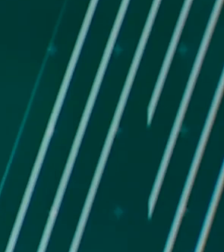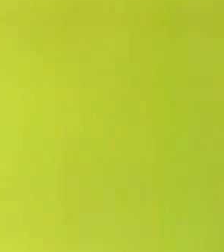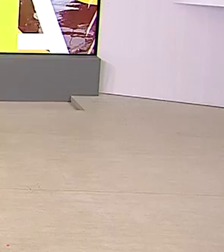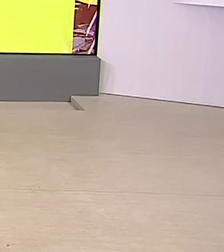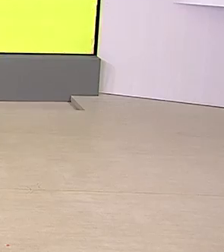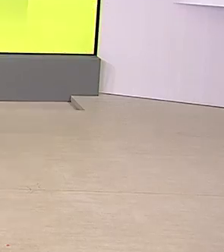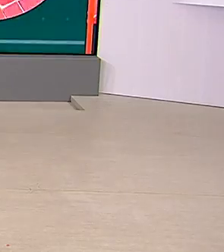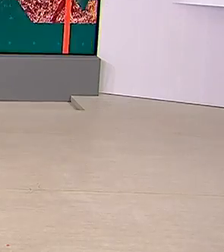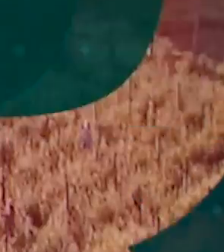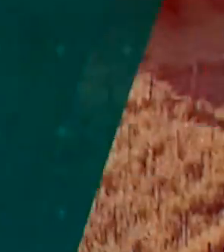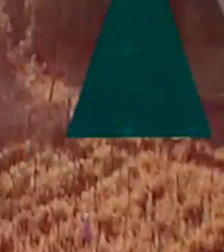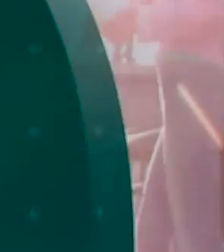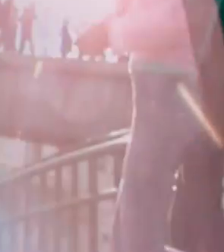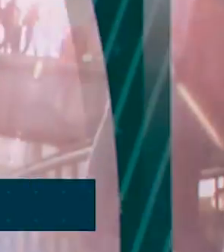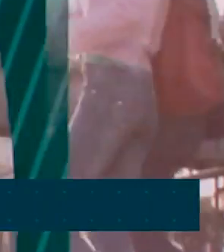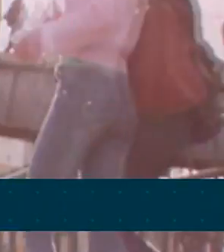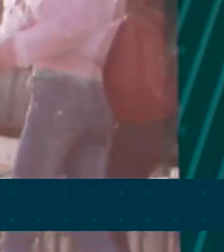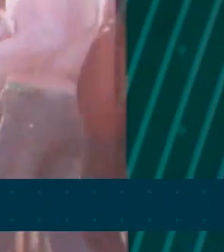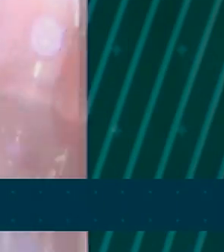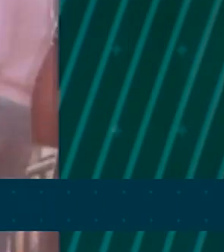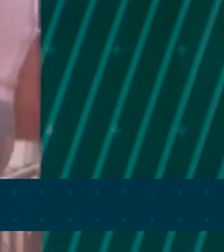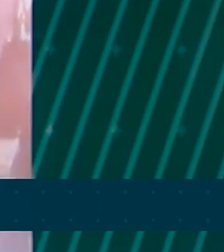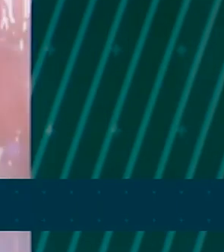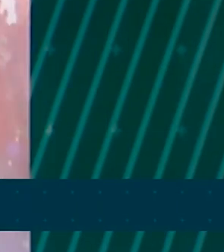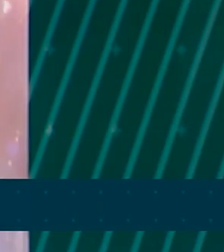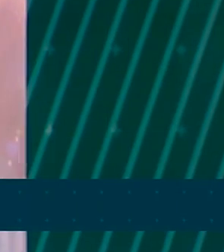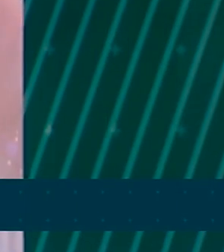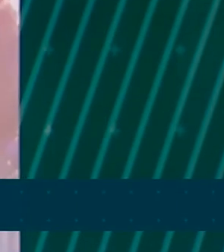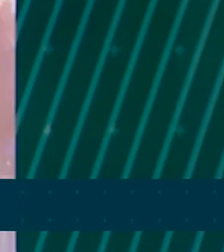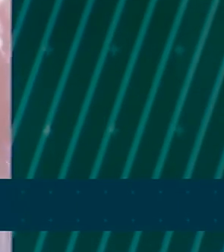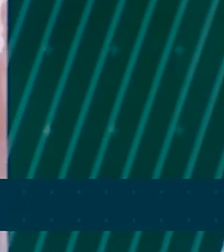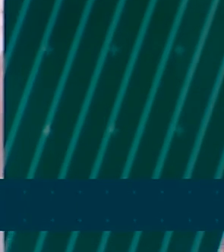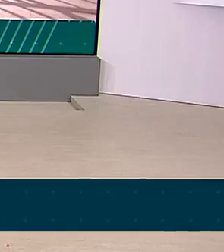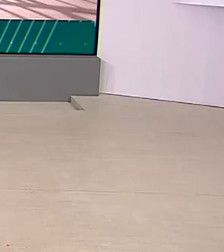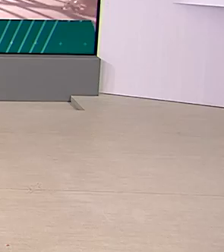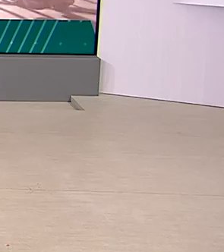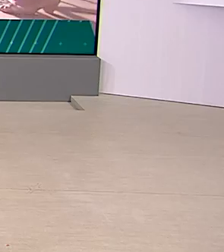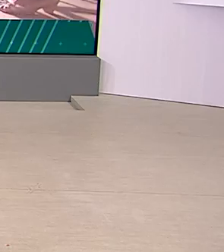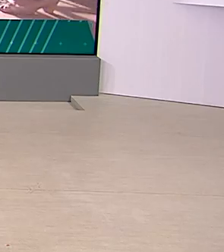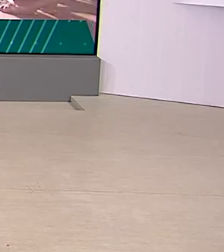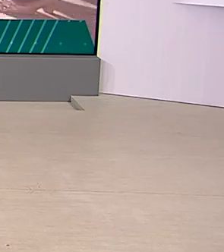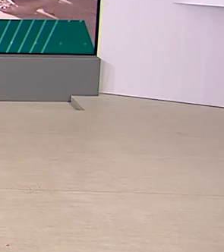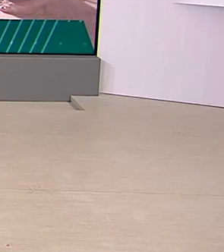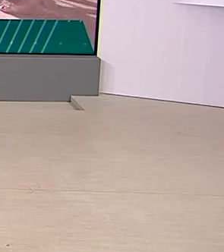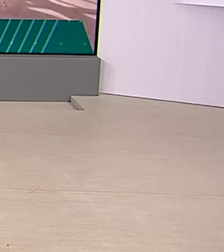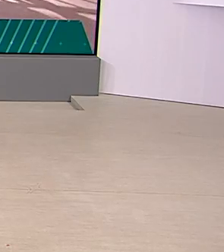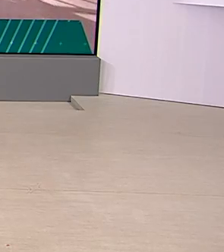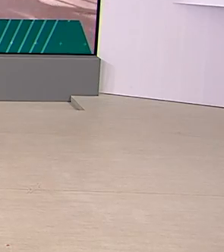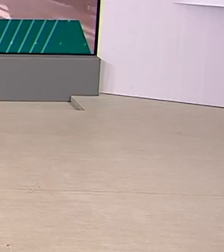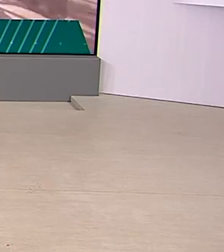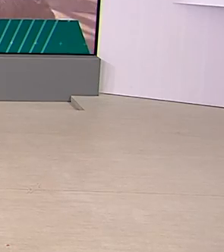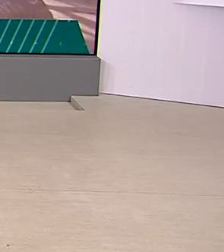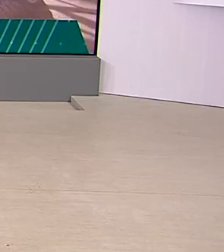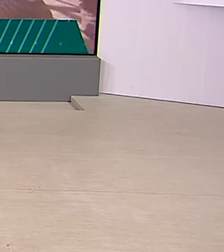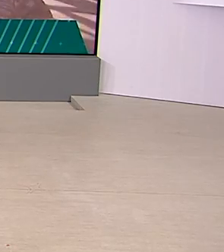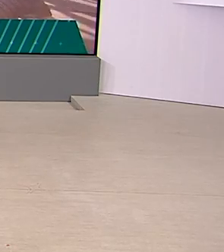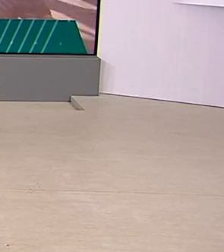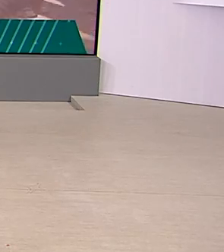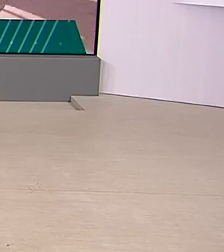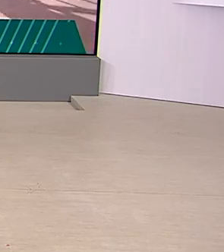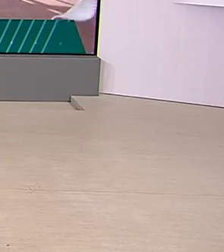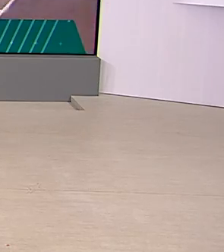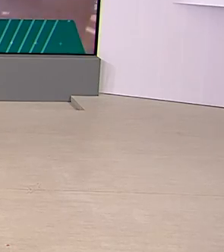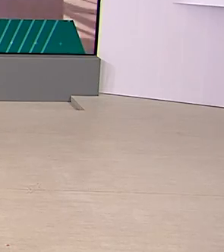Oito horas da manhã, estamos ao vivo também pelas redes sociais. O presidente eleito Luiz Inácio Lula da